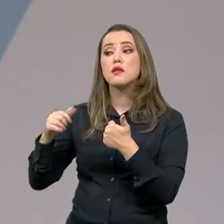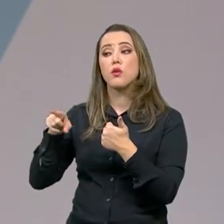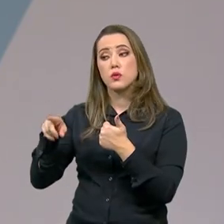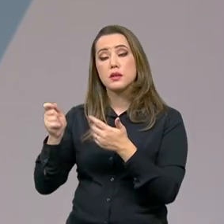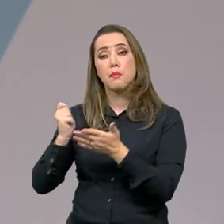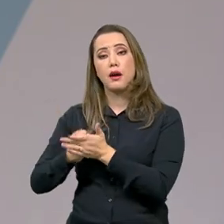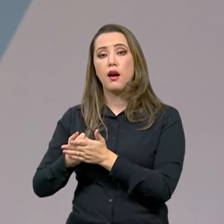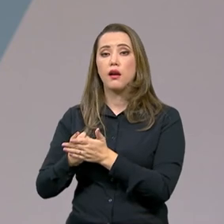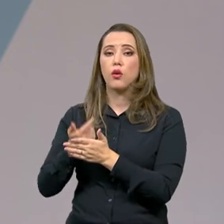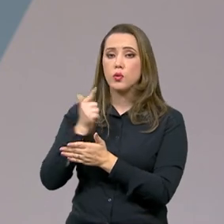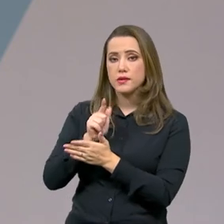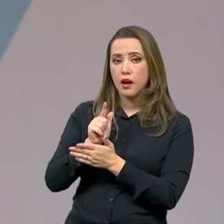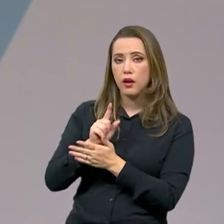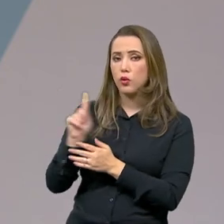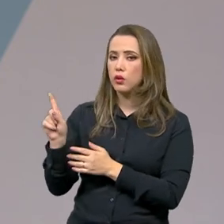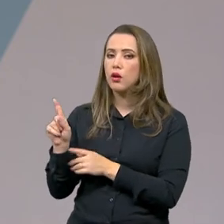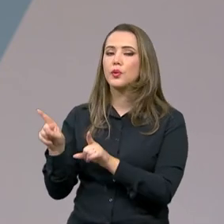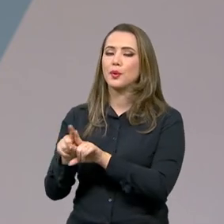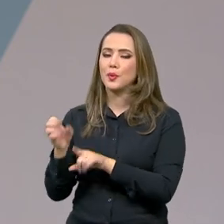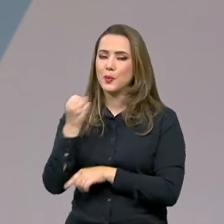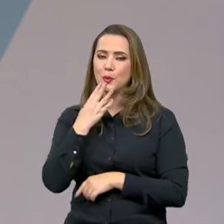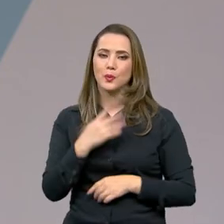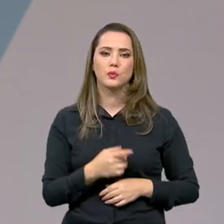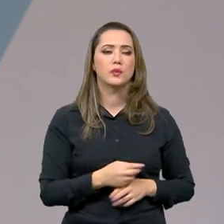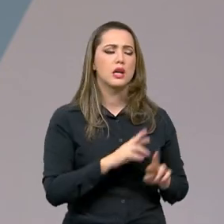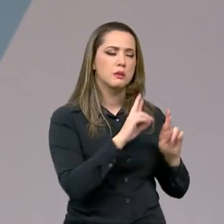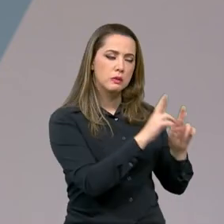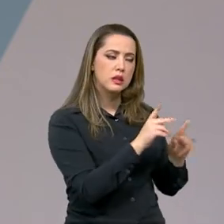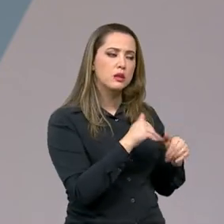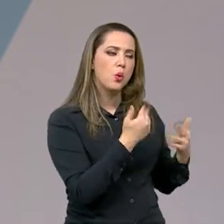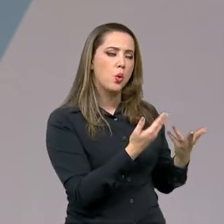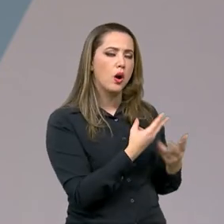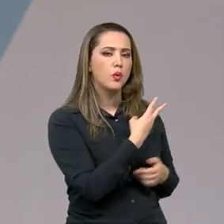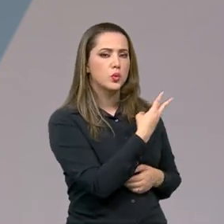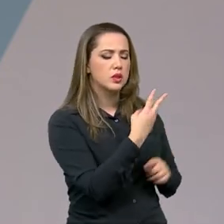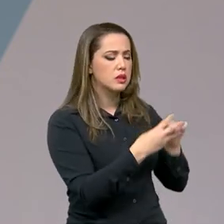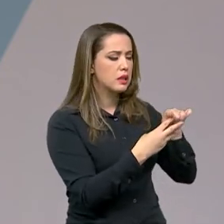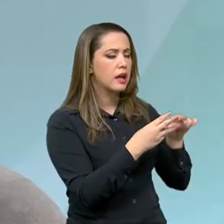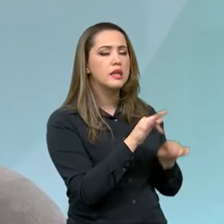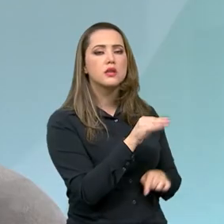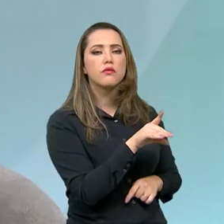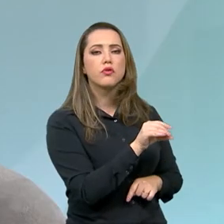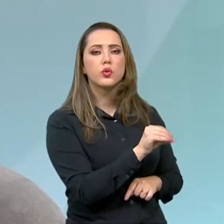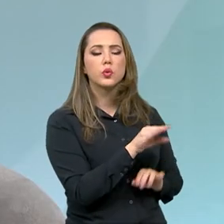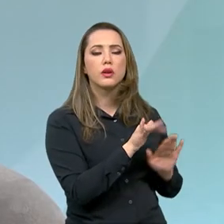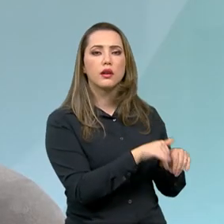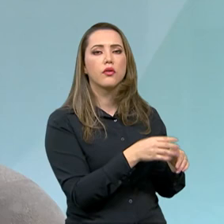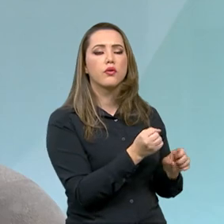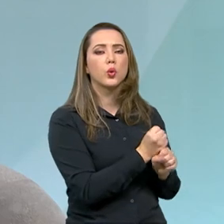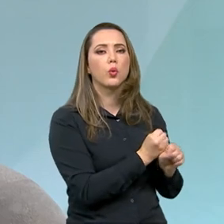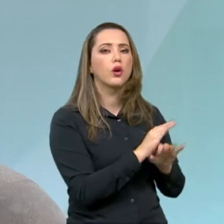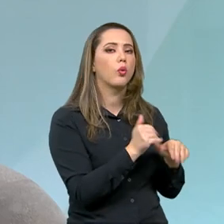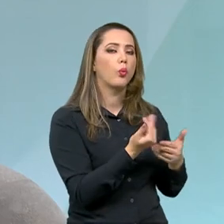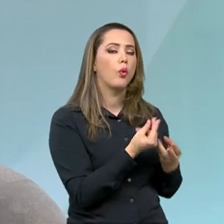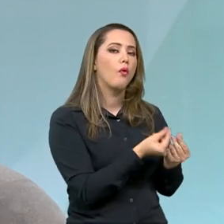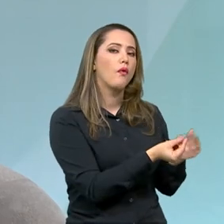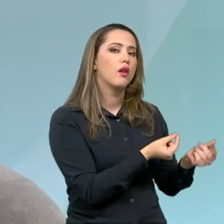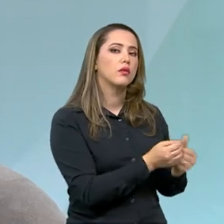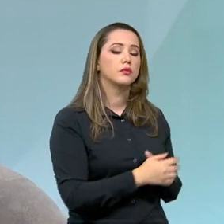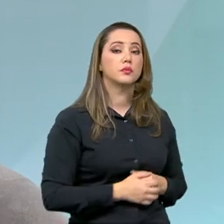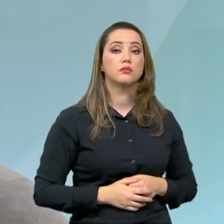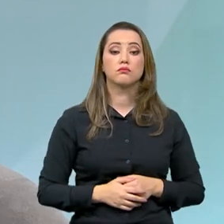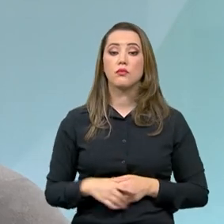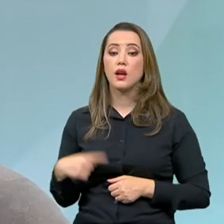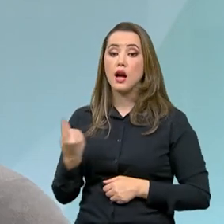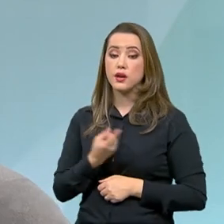existe uma expectativa de como é que vai ser o volume de recursos nos três fundos até o fim desse ano? A expectativa é gastar